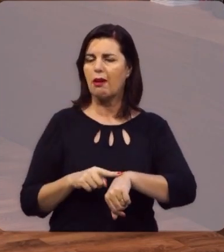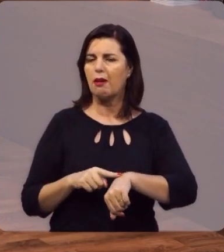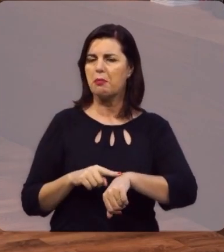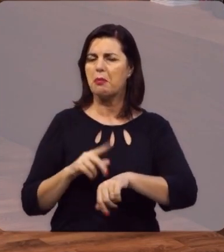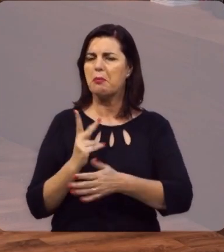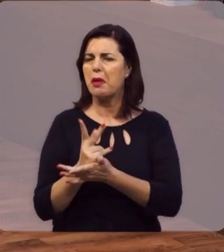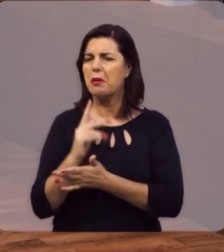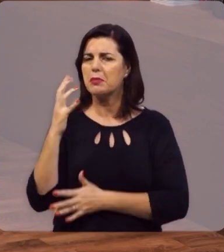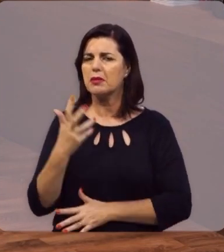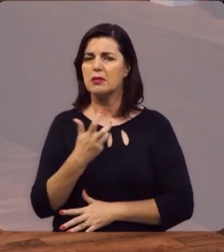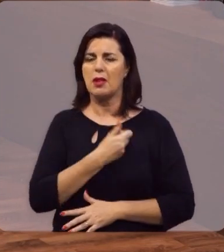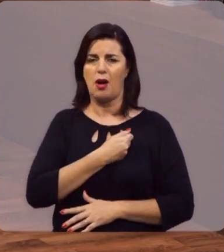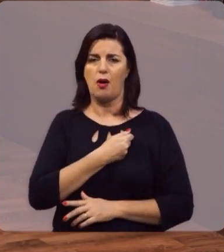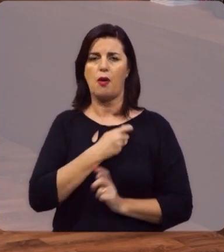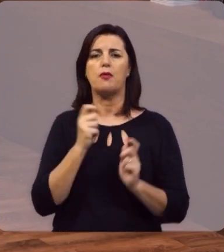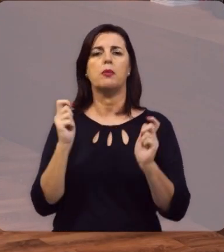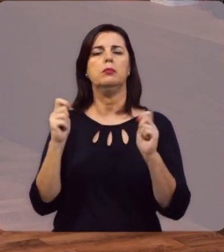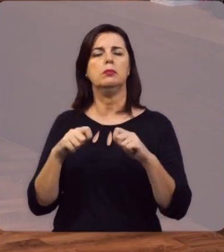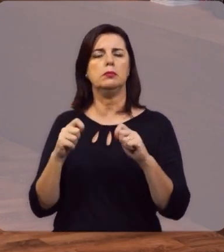momento, mesmo salvos,